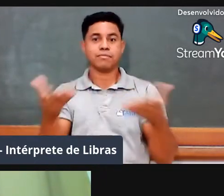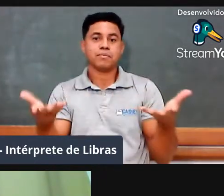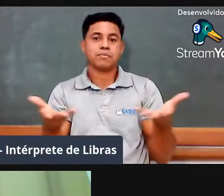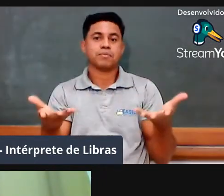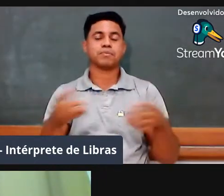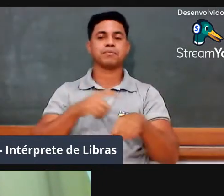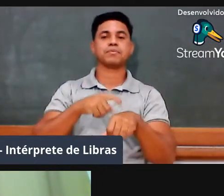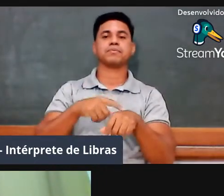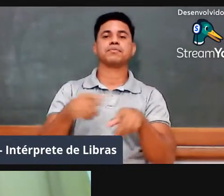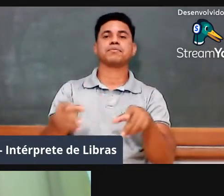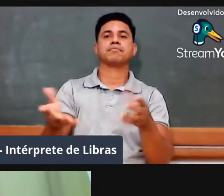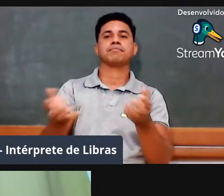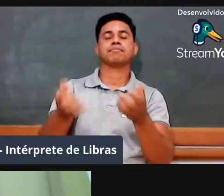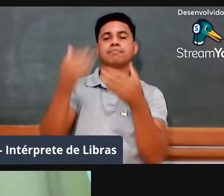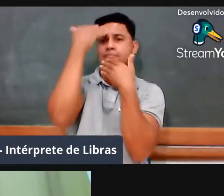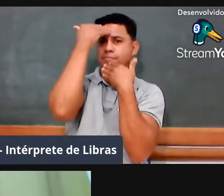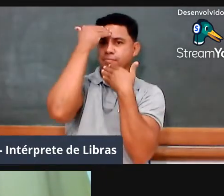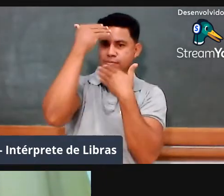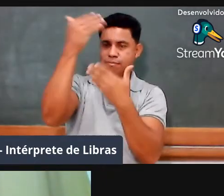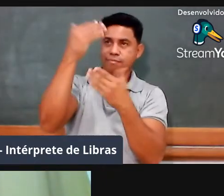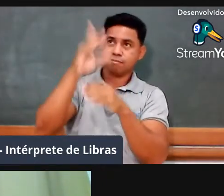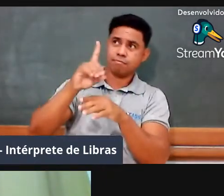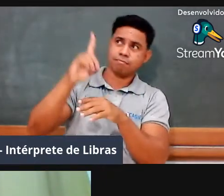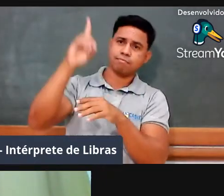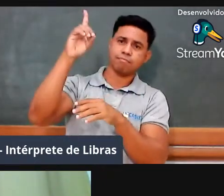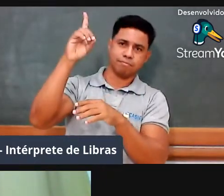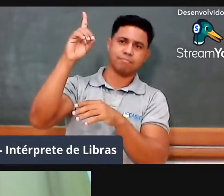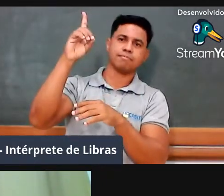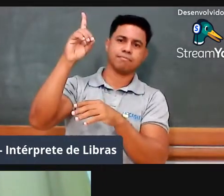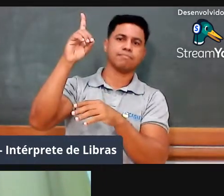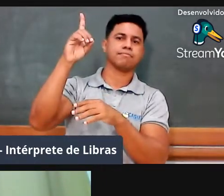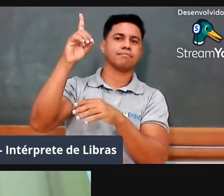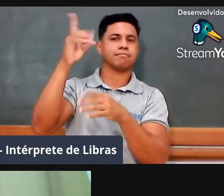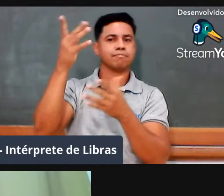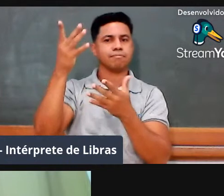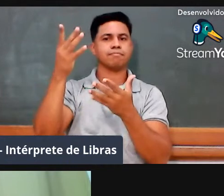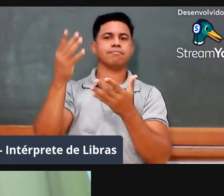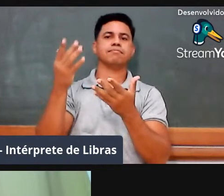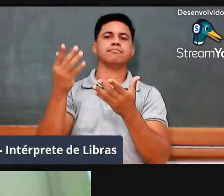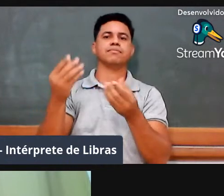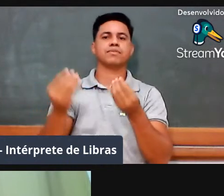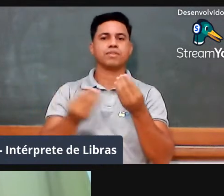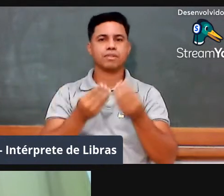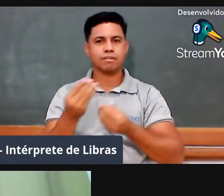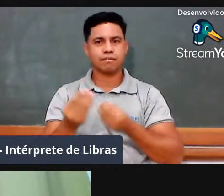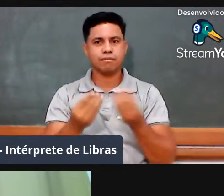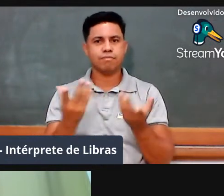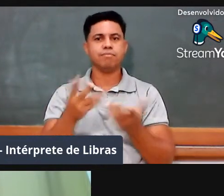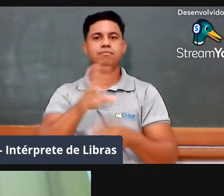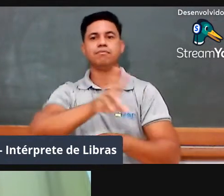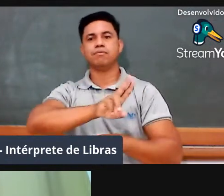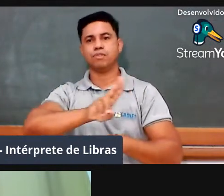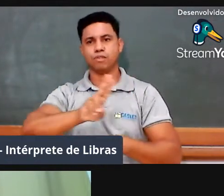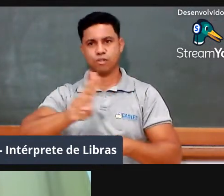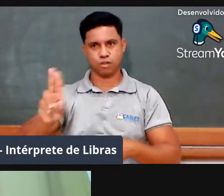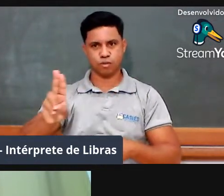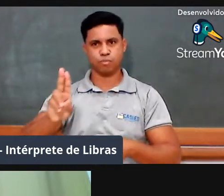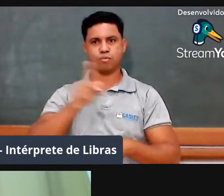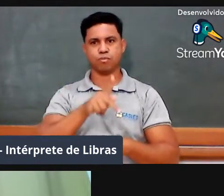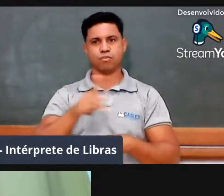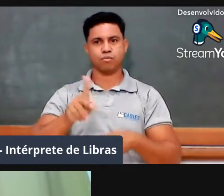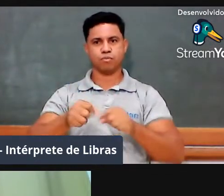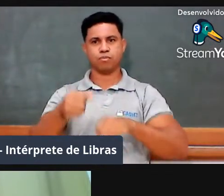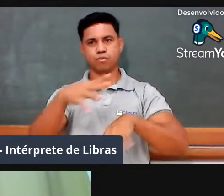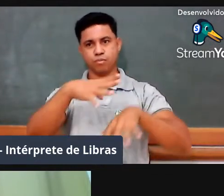agradecer agradecer a Deus pela realização dessa webinar. Em nome dos professores formadores de matemática das